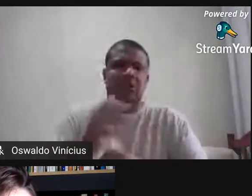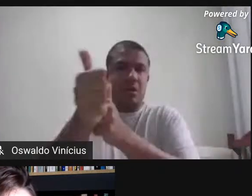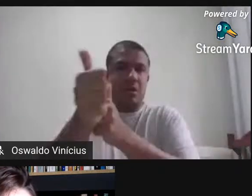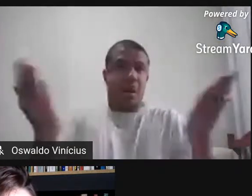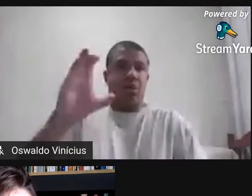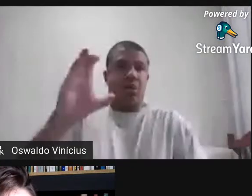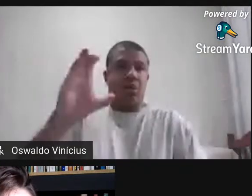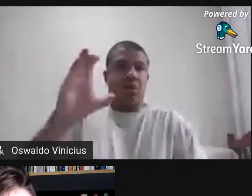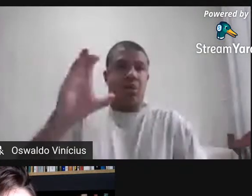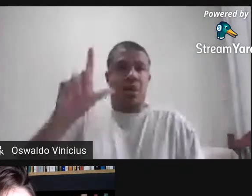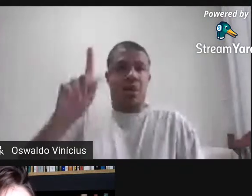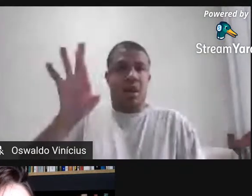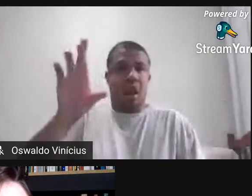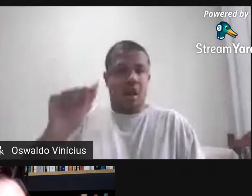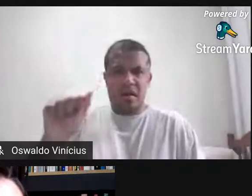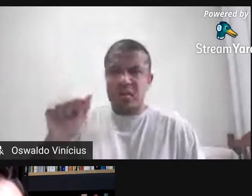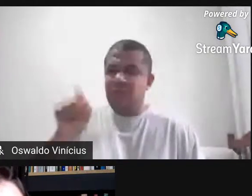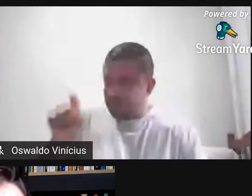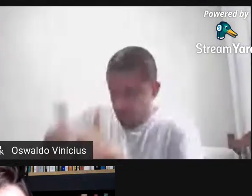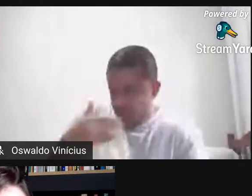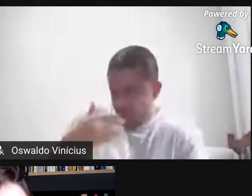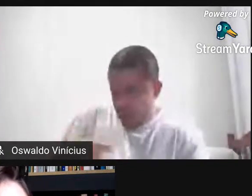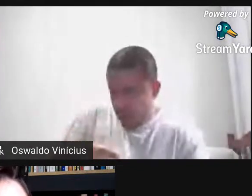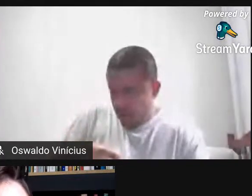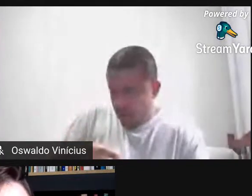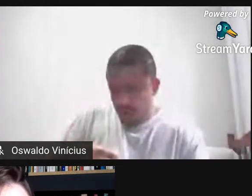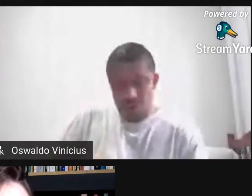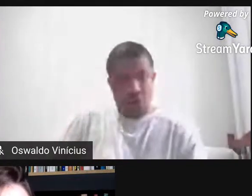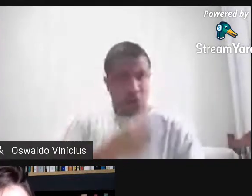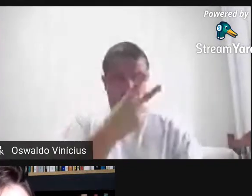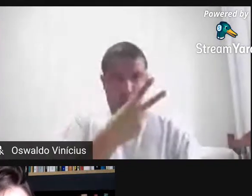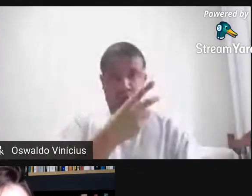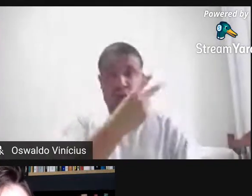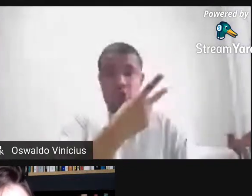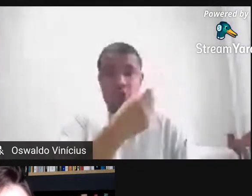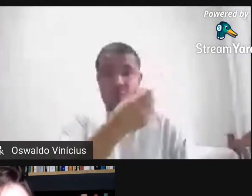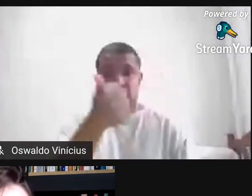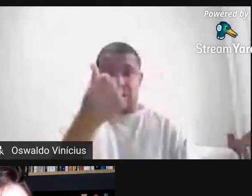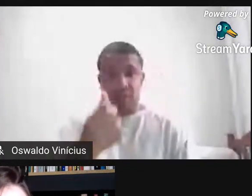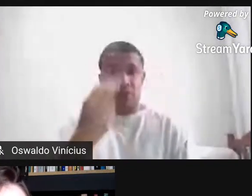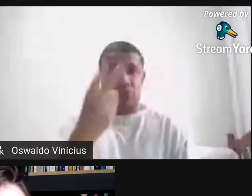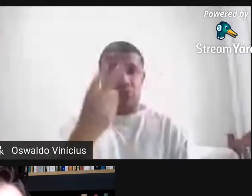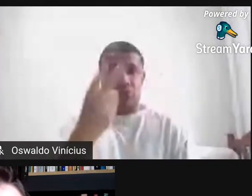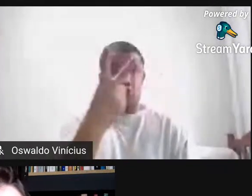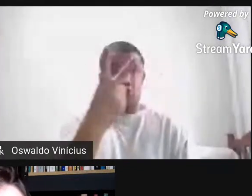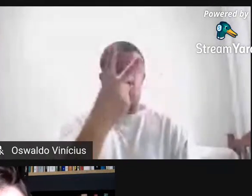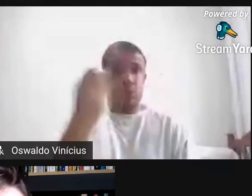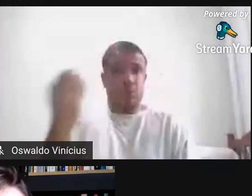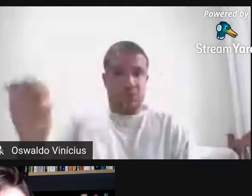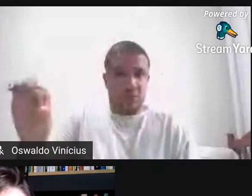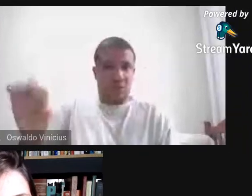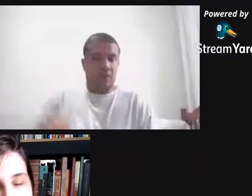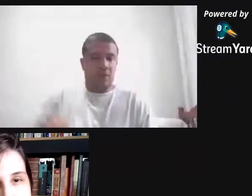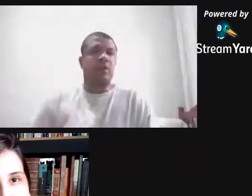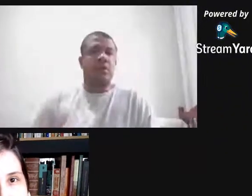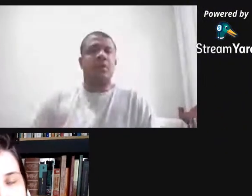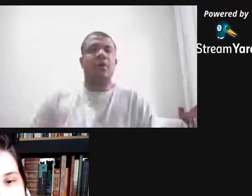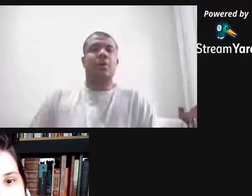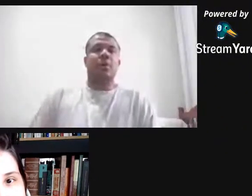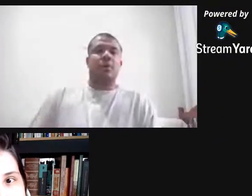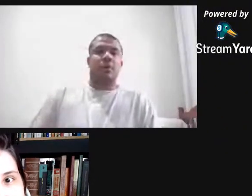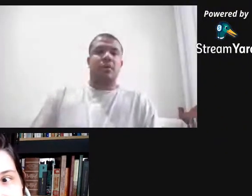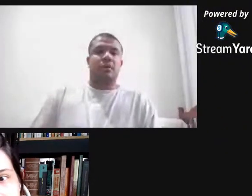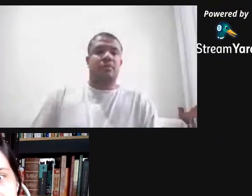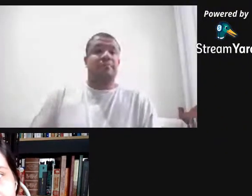semestre passado, Clara, você acompanhou? Em 2016 e em 2019, semestre passado, eu também estou. Então, como está mais